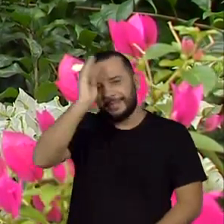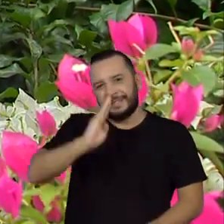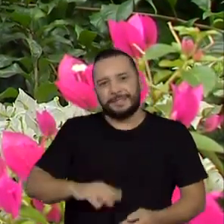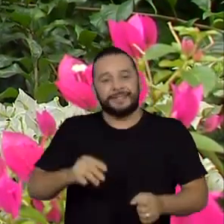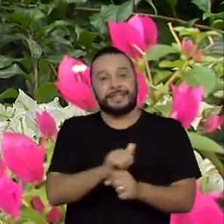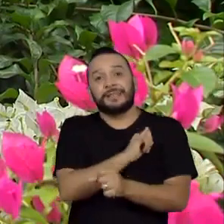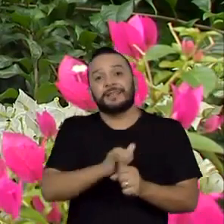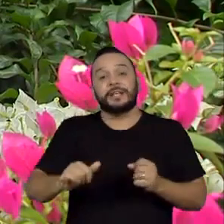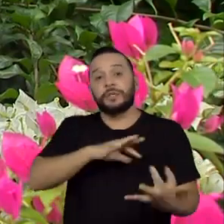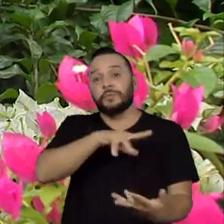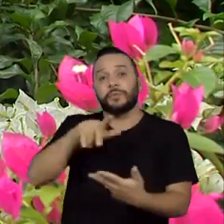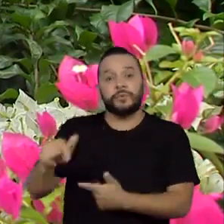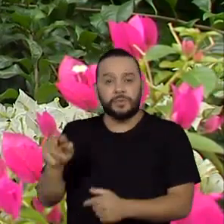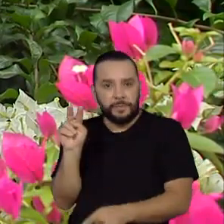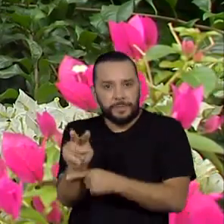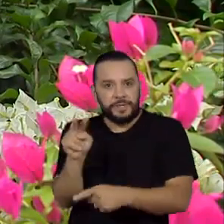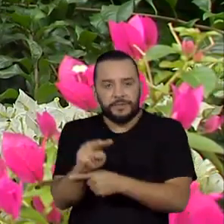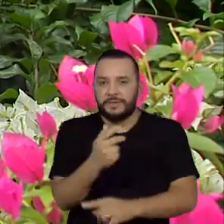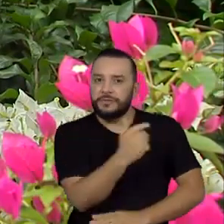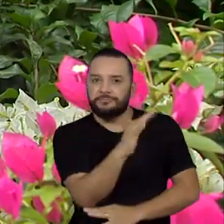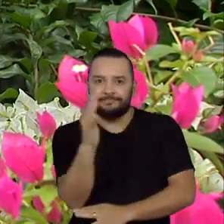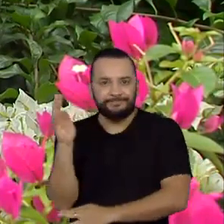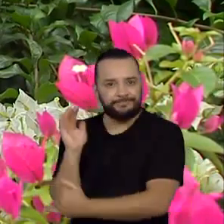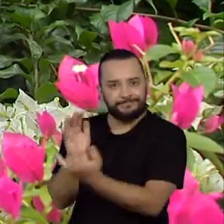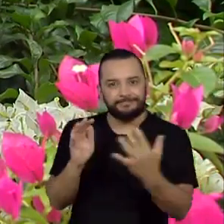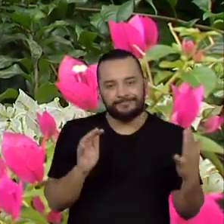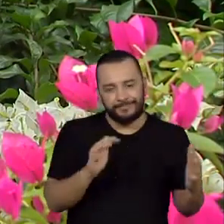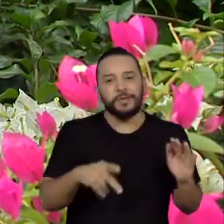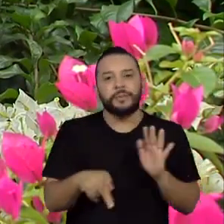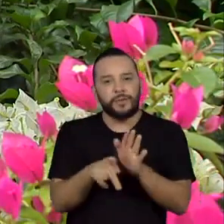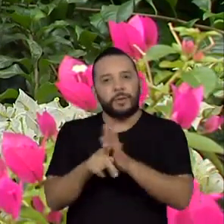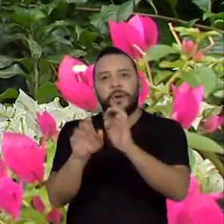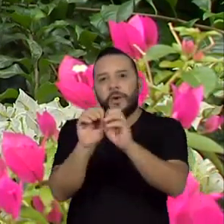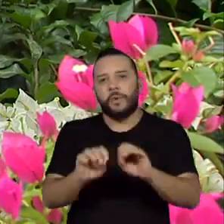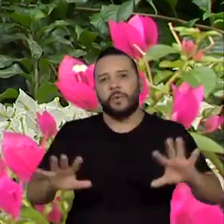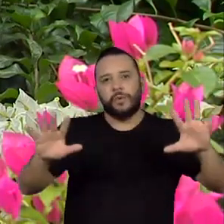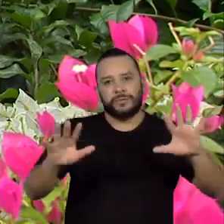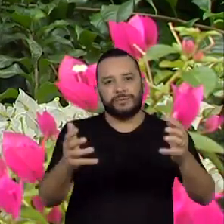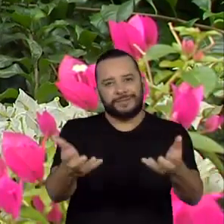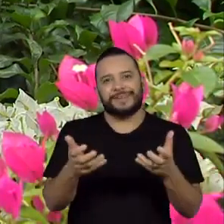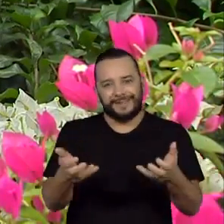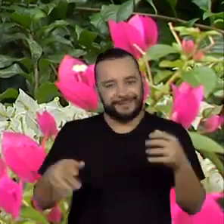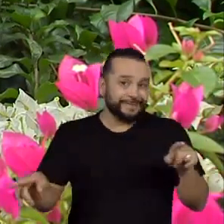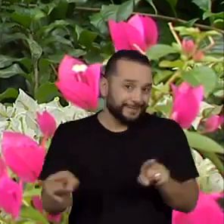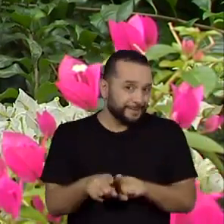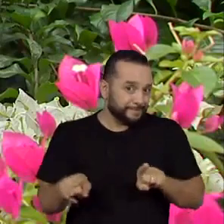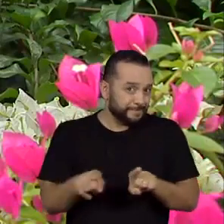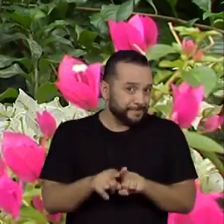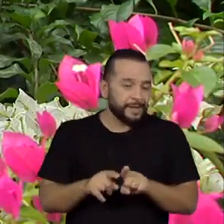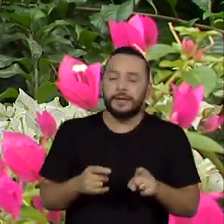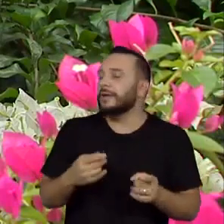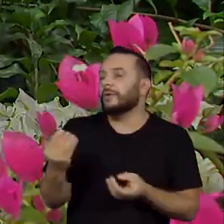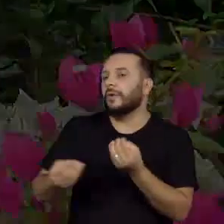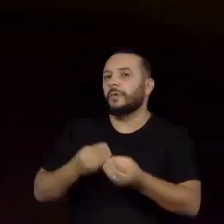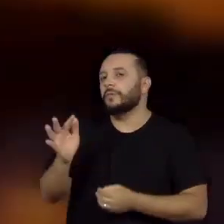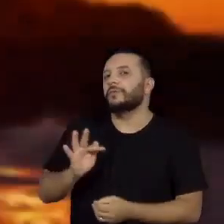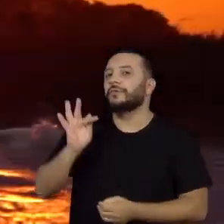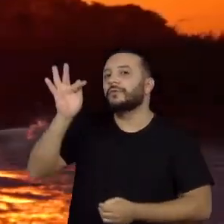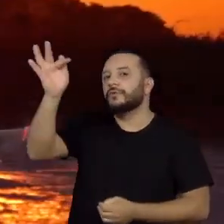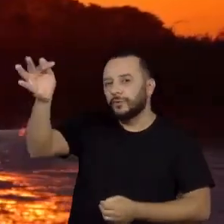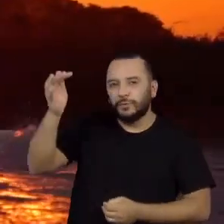para a preservação das plantas da Organização das Nações Unidas e também com as futuras gerações.